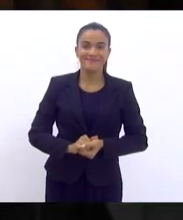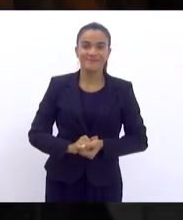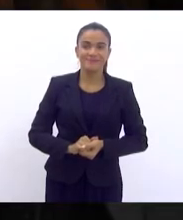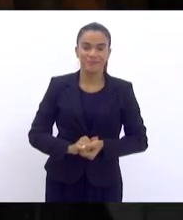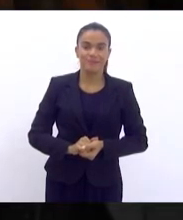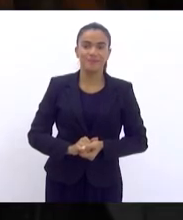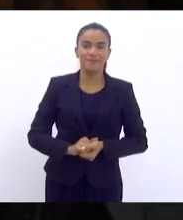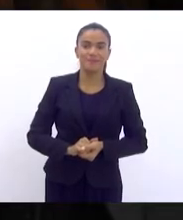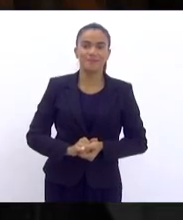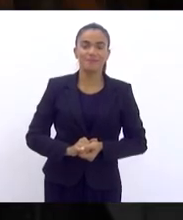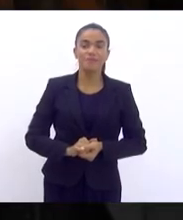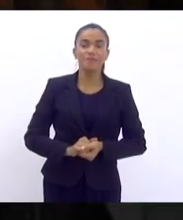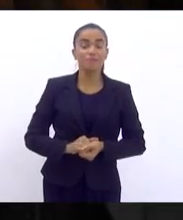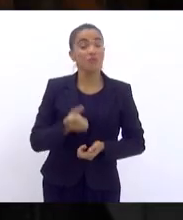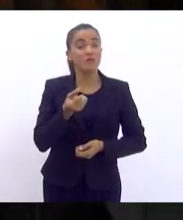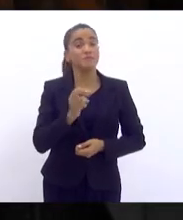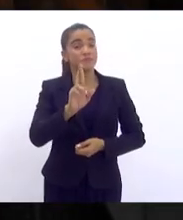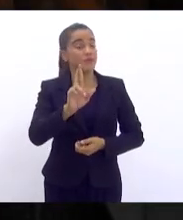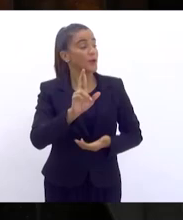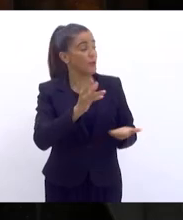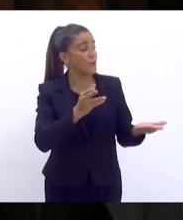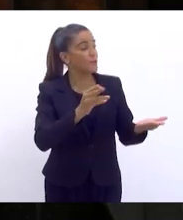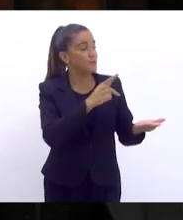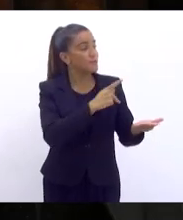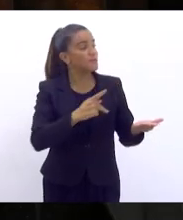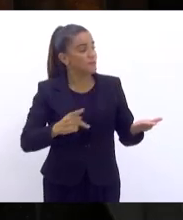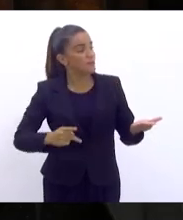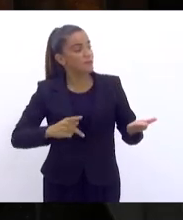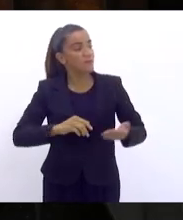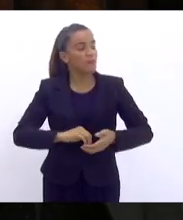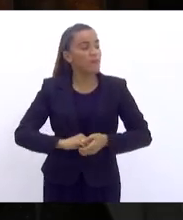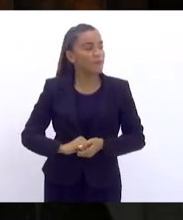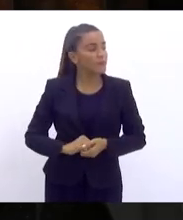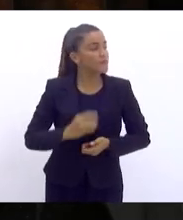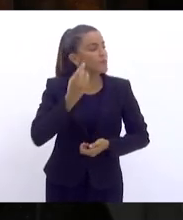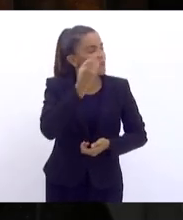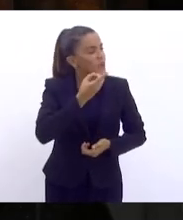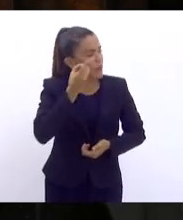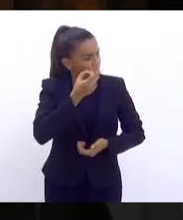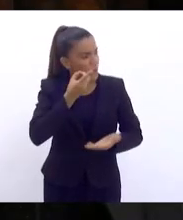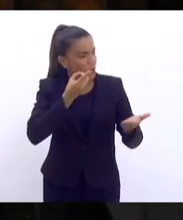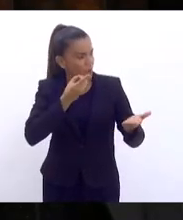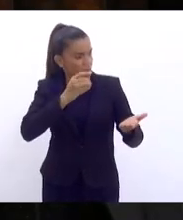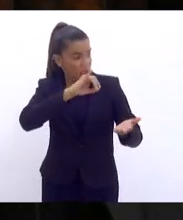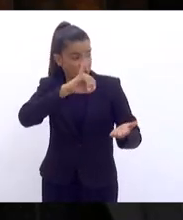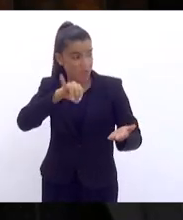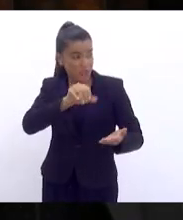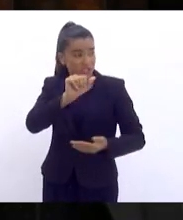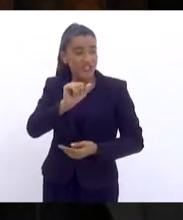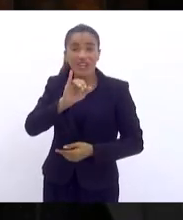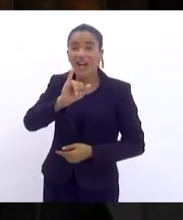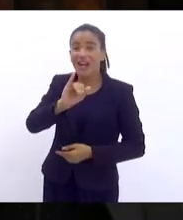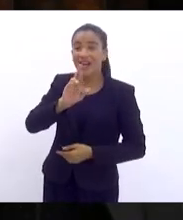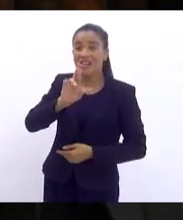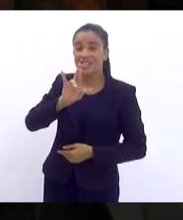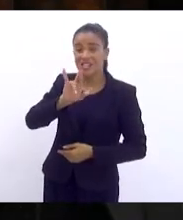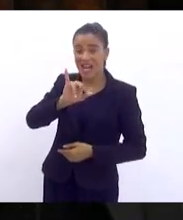Senhor presidente, deputado Jari Oliveira,